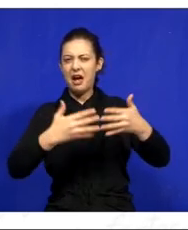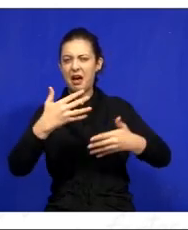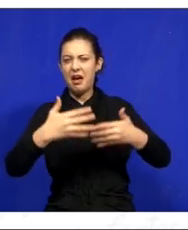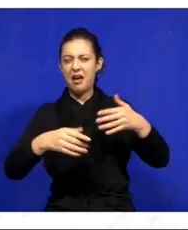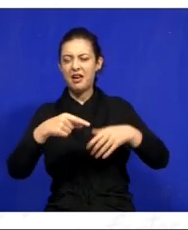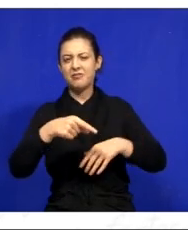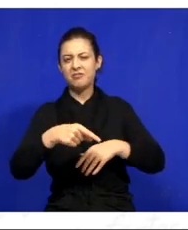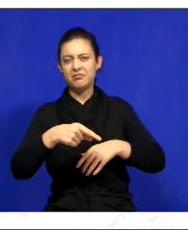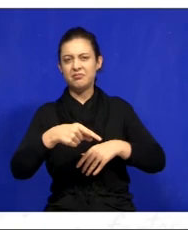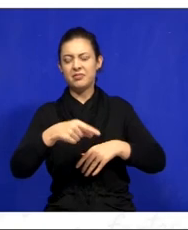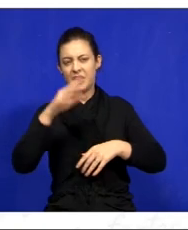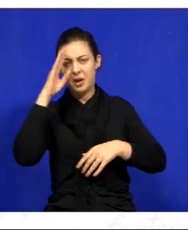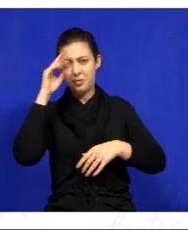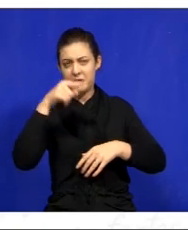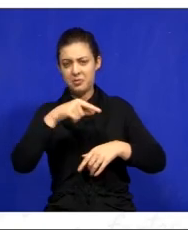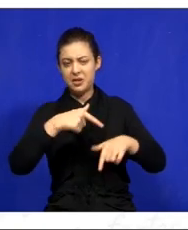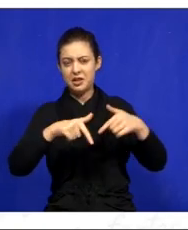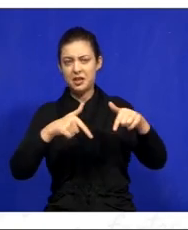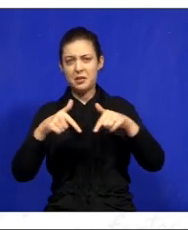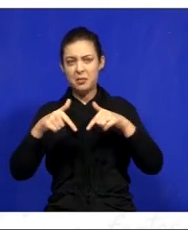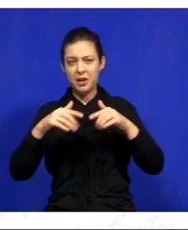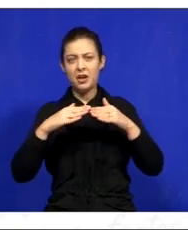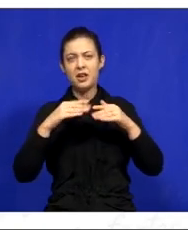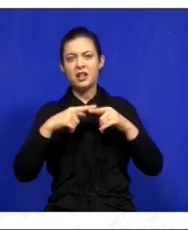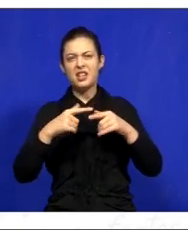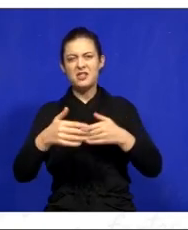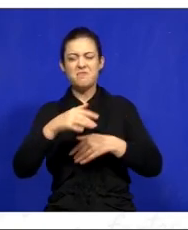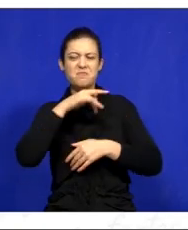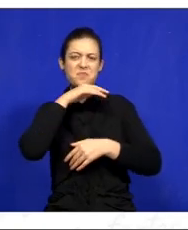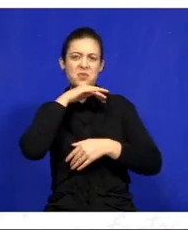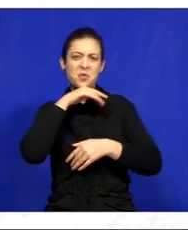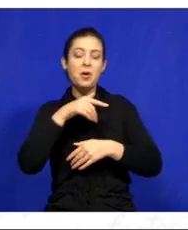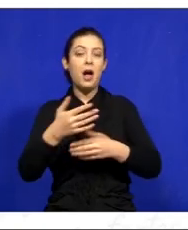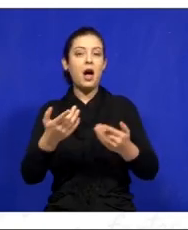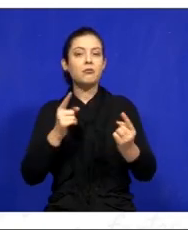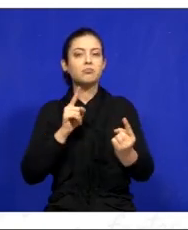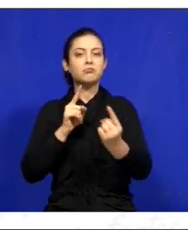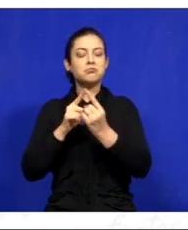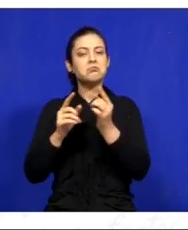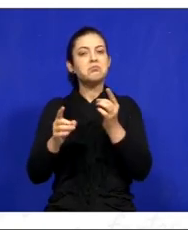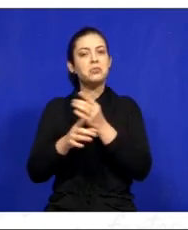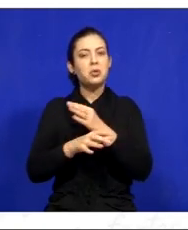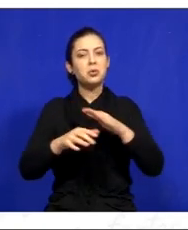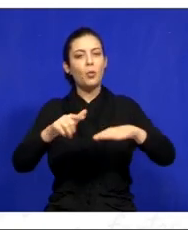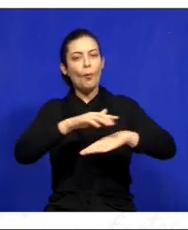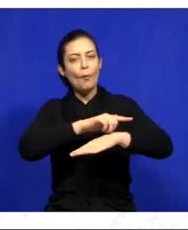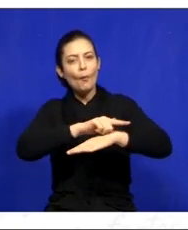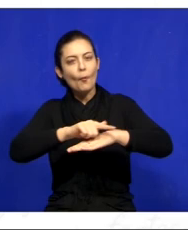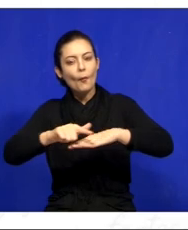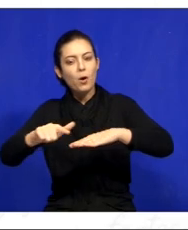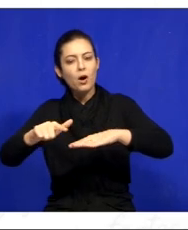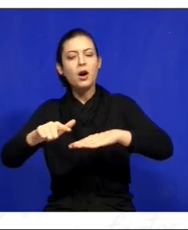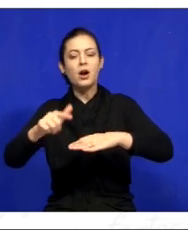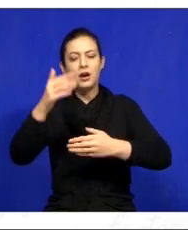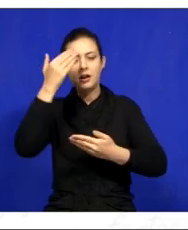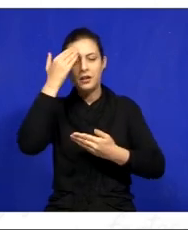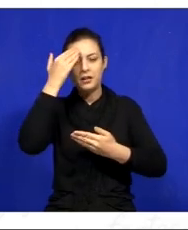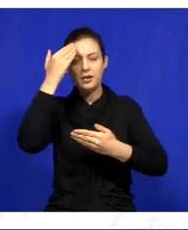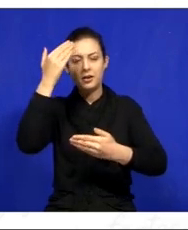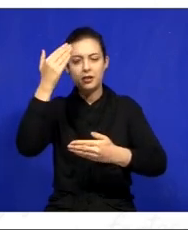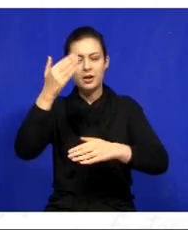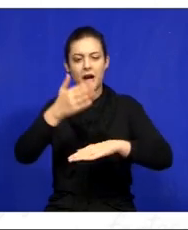ali principalmente os trabalhos da nossa igreja. Então, fomos atendidos. Quero agradecer